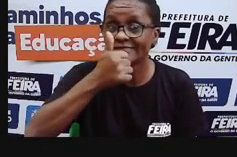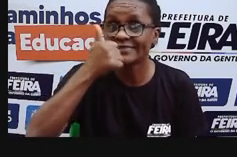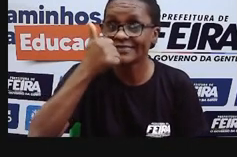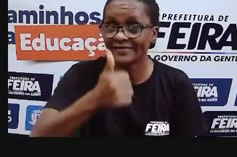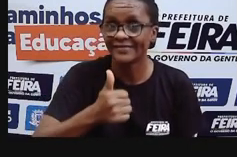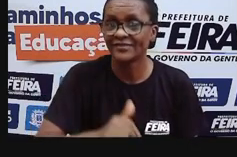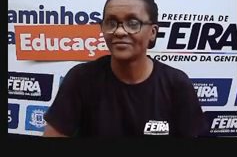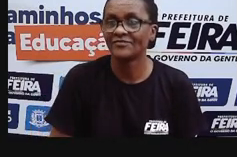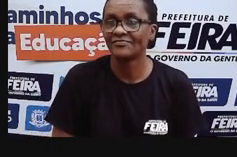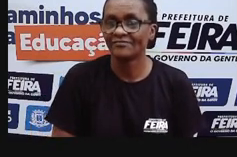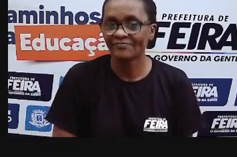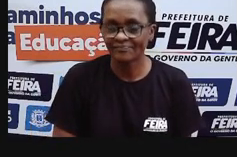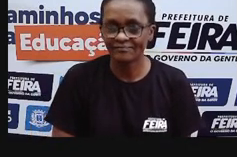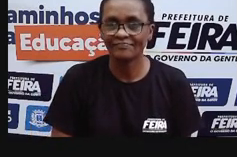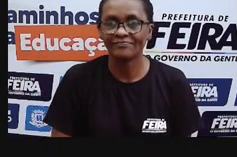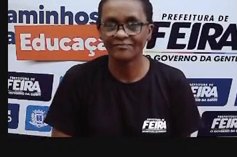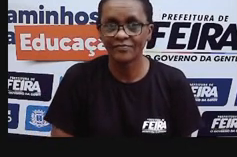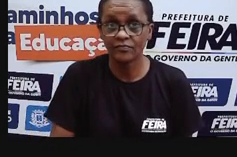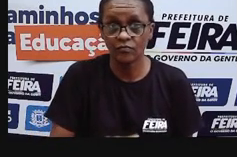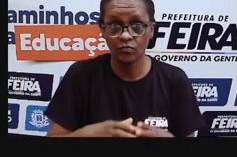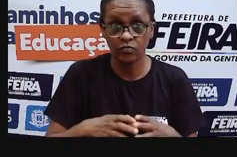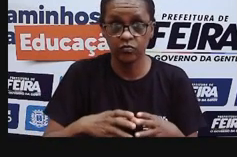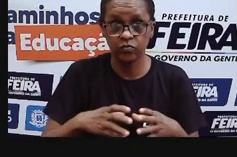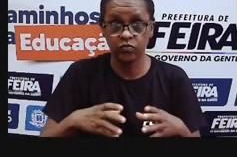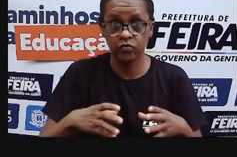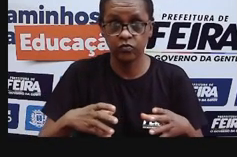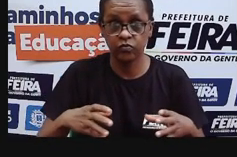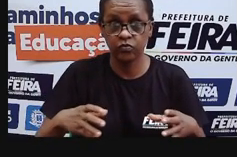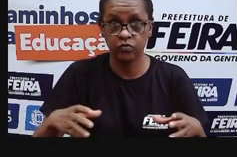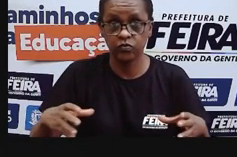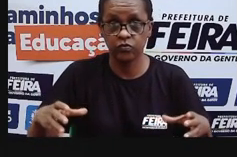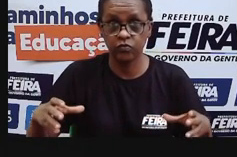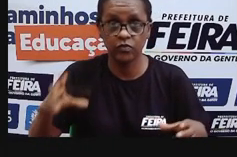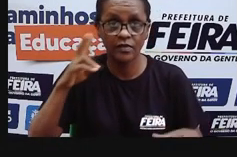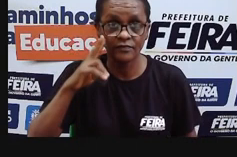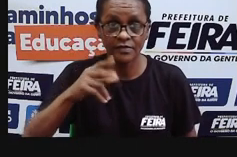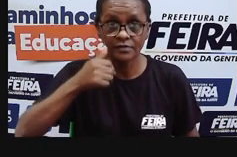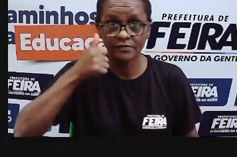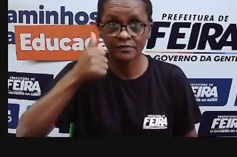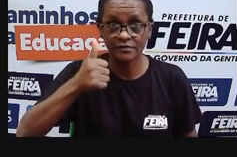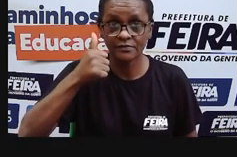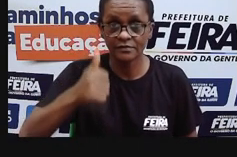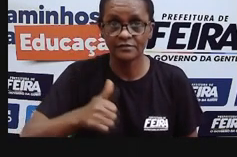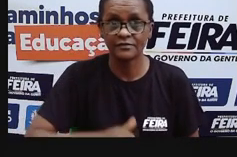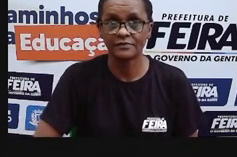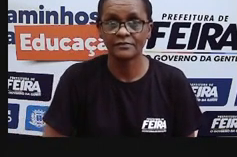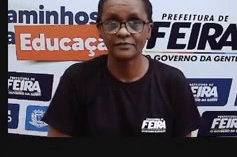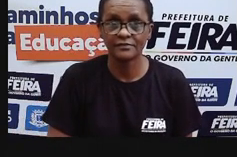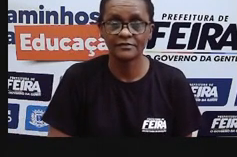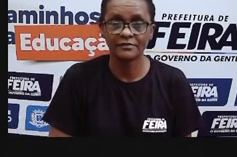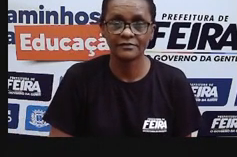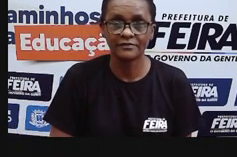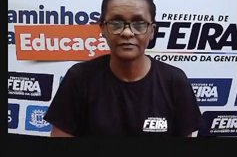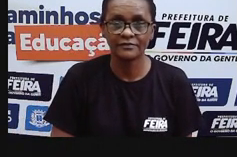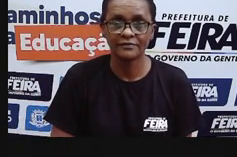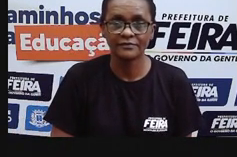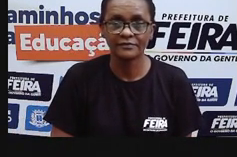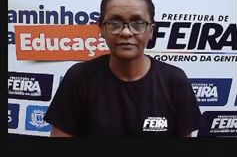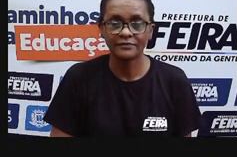convergente de aumento. Então, nessa imagem aqui, a gente consegue perceber essa